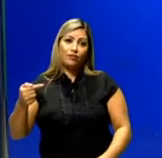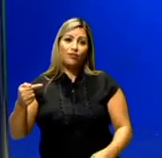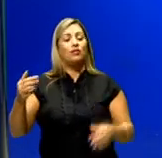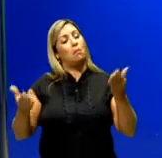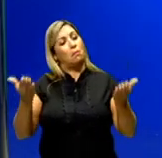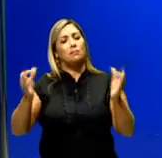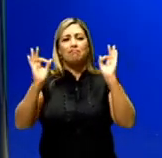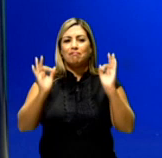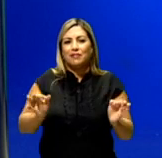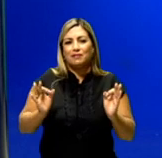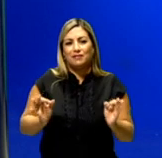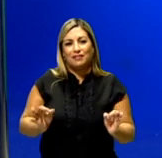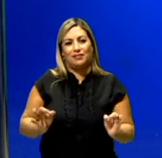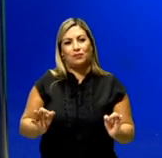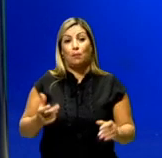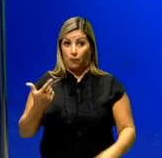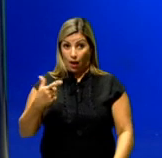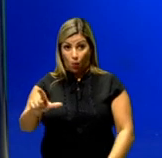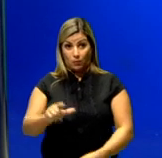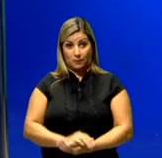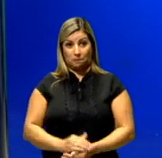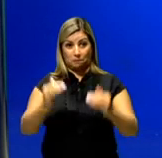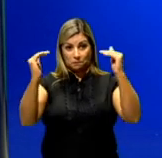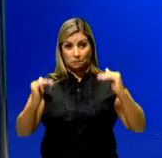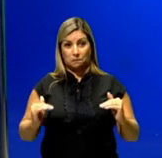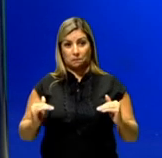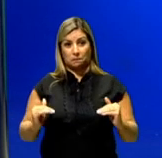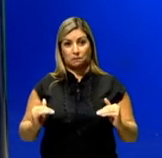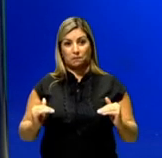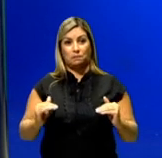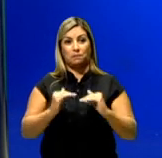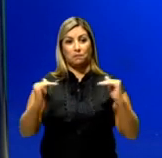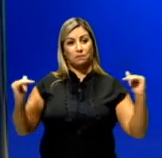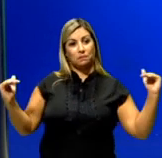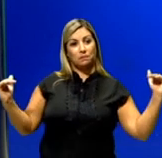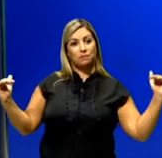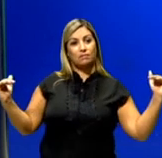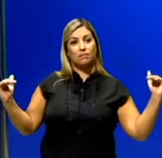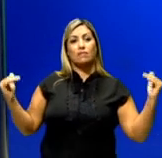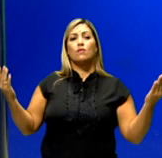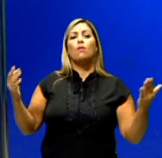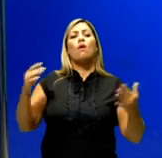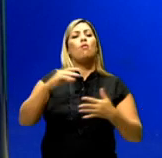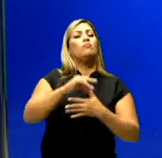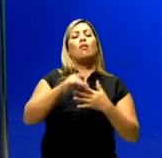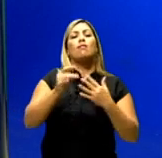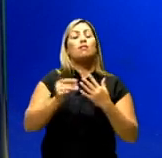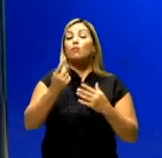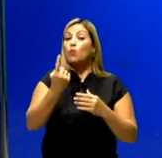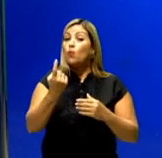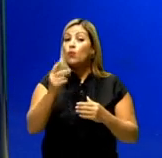perfeitamente. Vamos para a próxima. De novo, vamos ver qual elemento é escrito uma única vez em